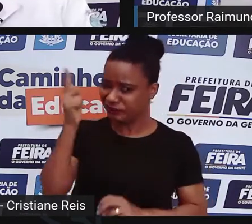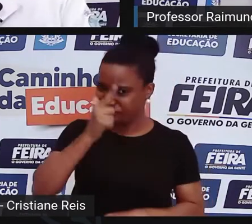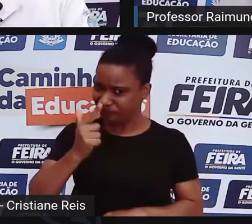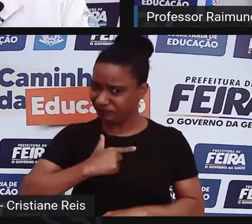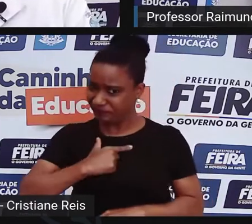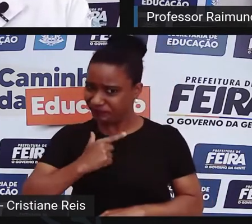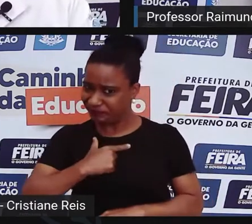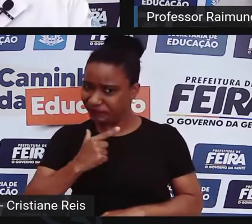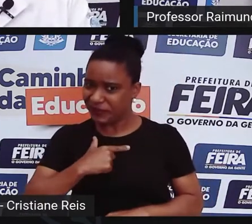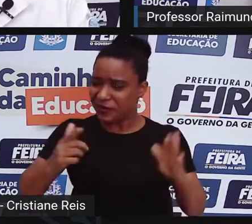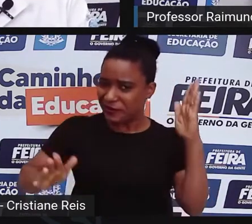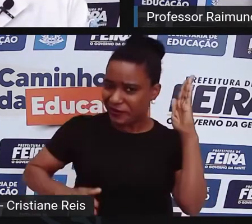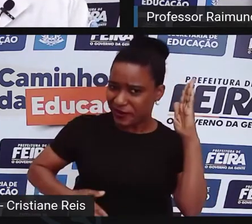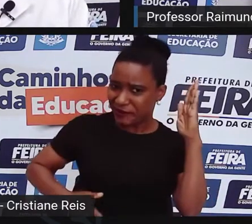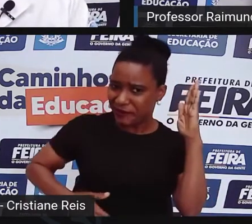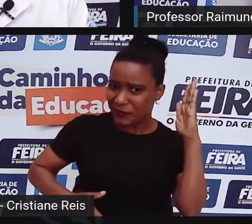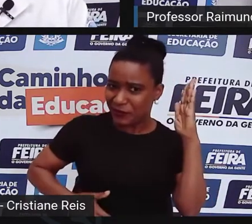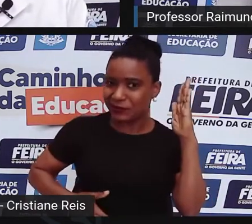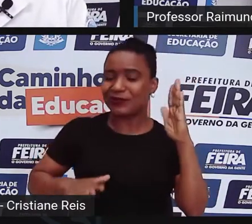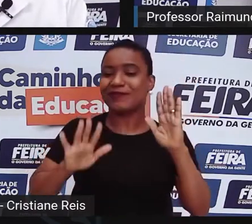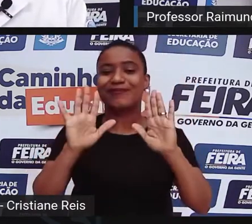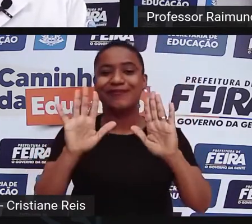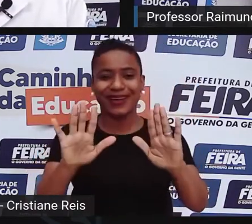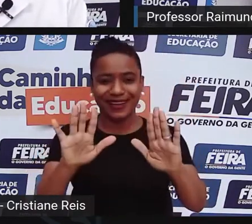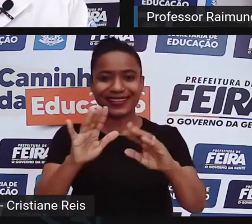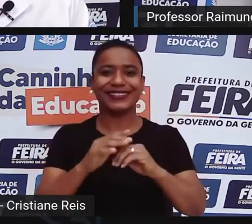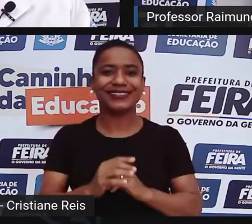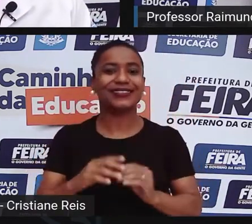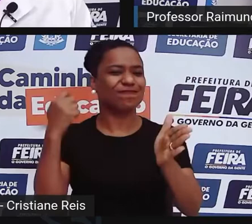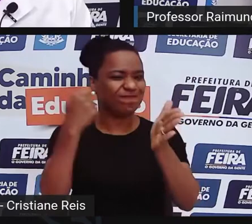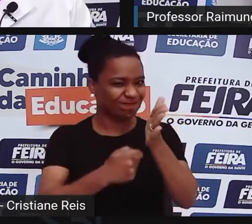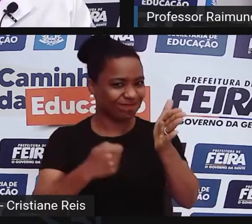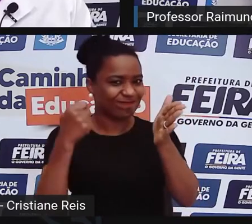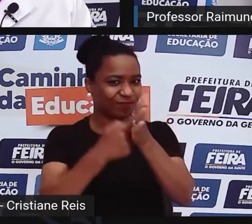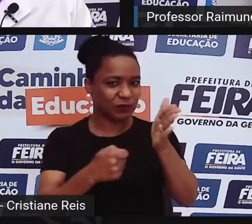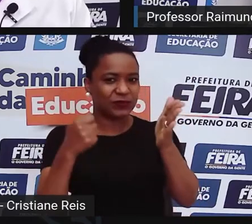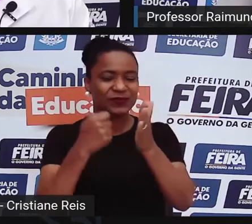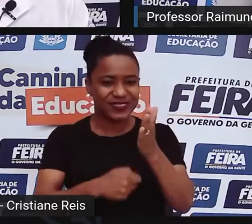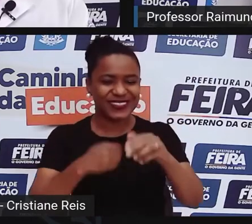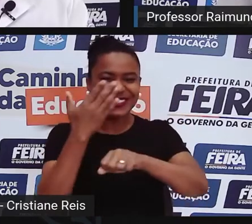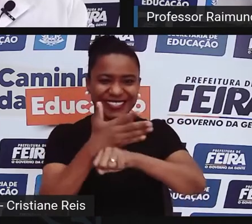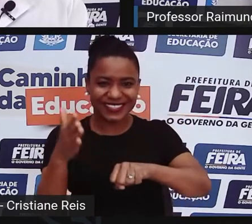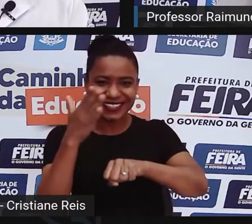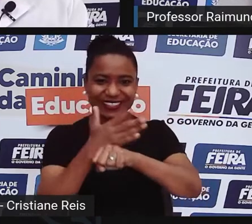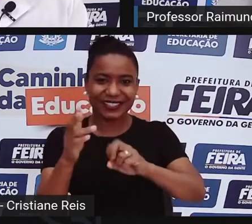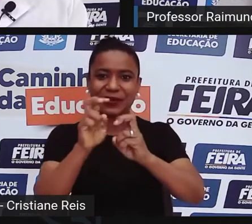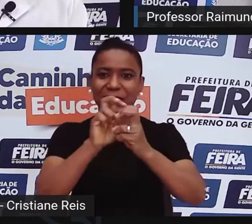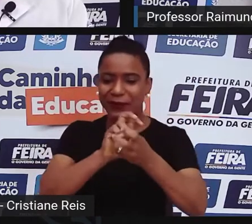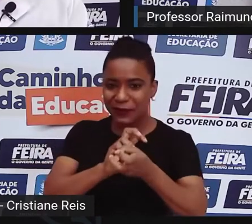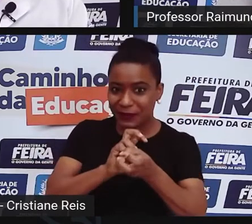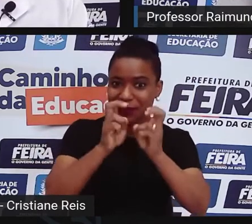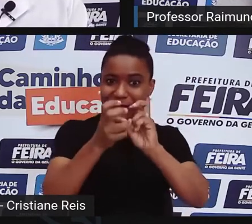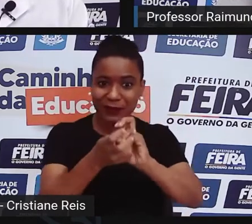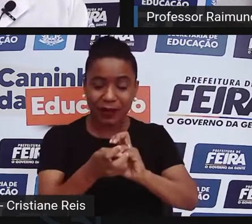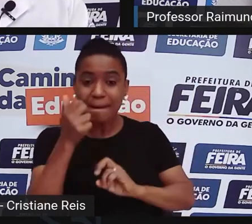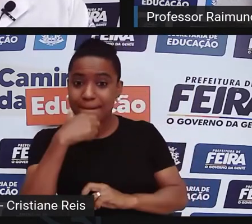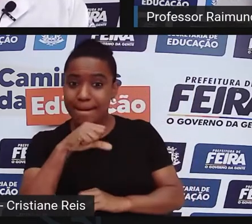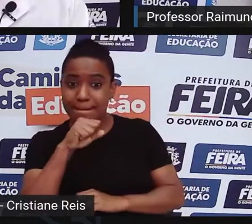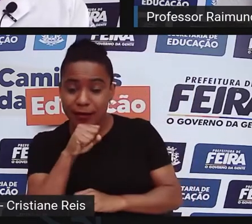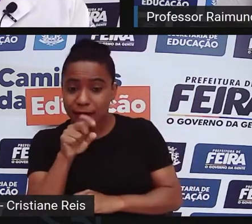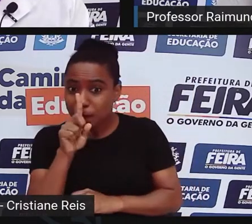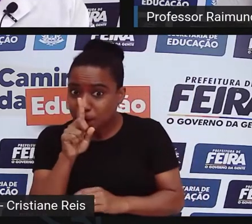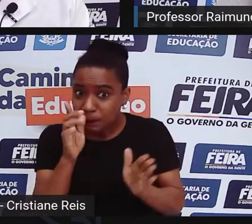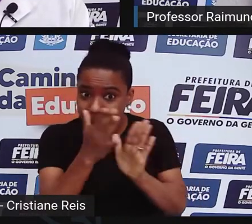vagabundo, mas graças a Deus, na resistência, consegui treinar, e escondido da minha mãe, treinar